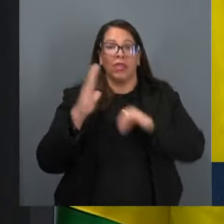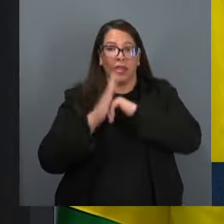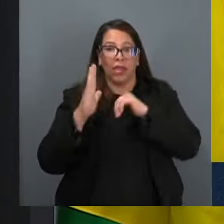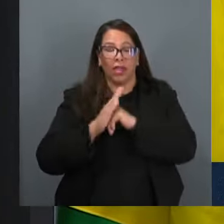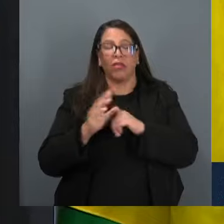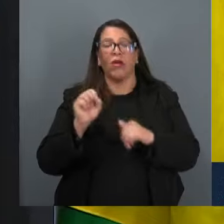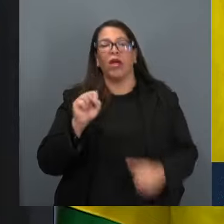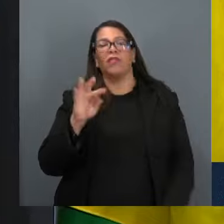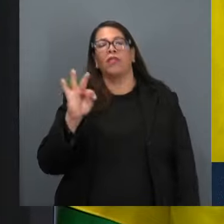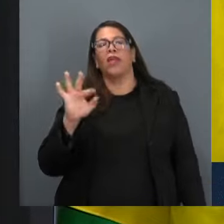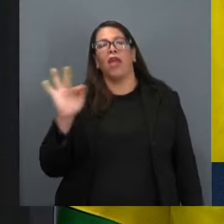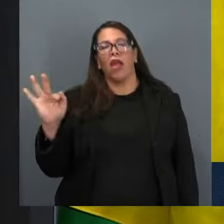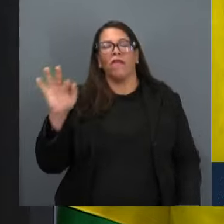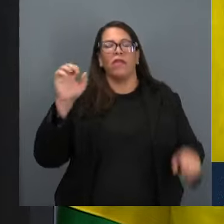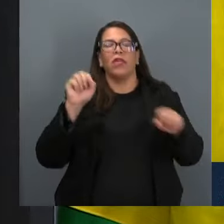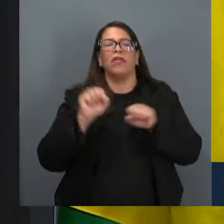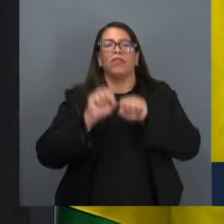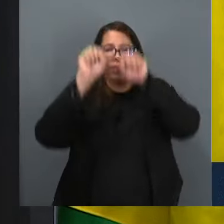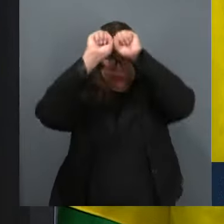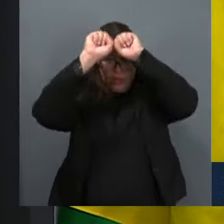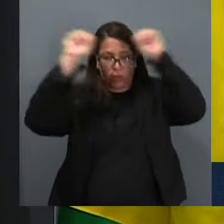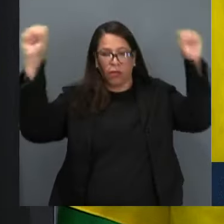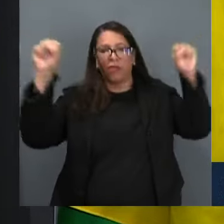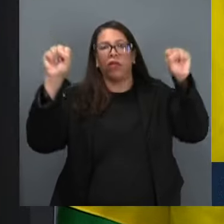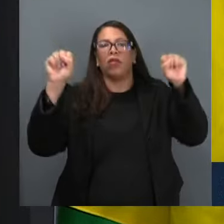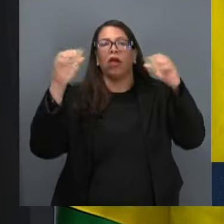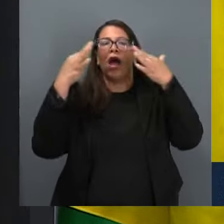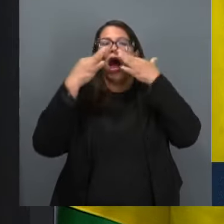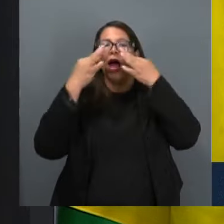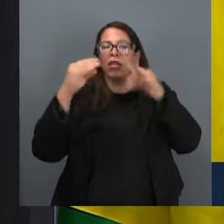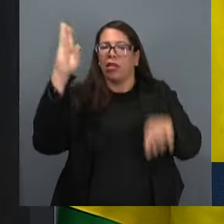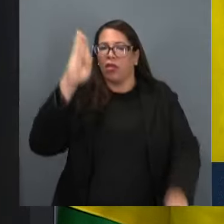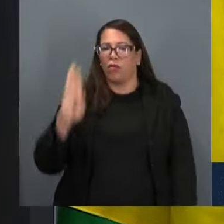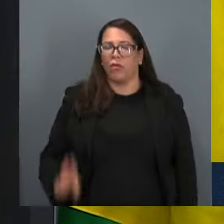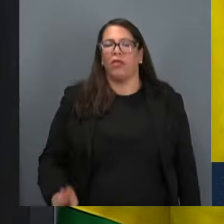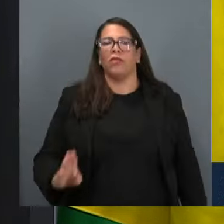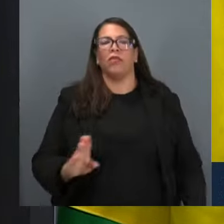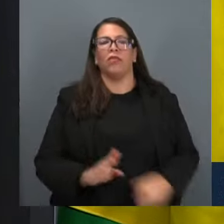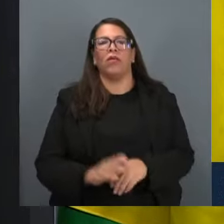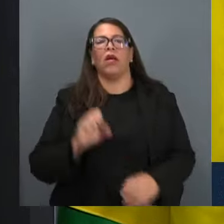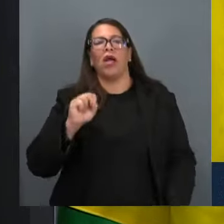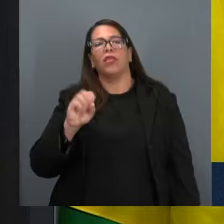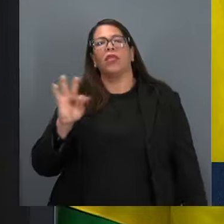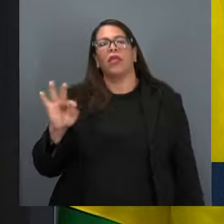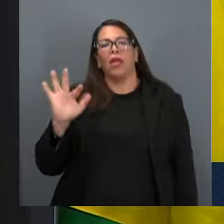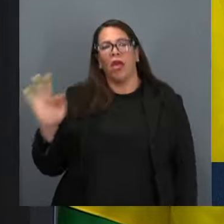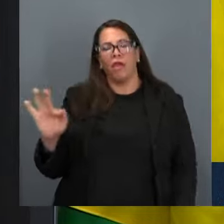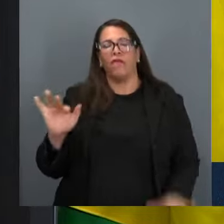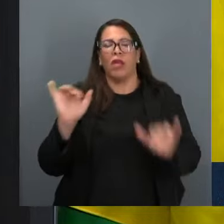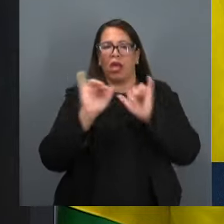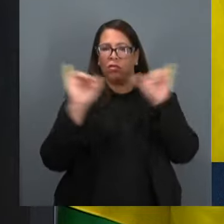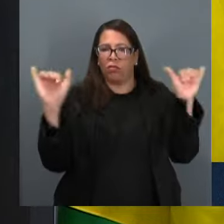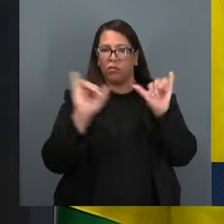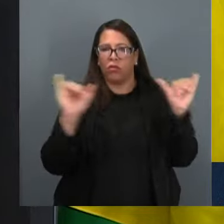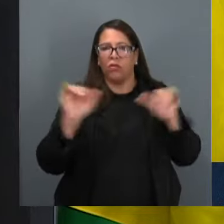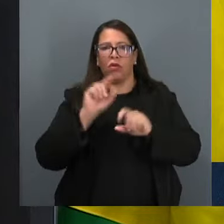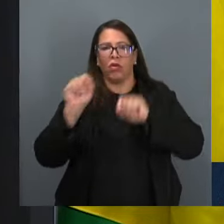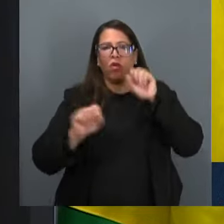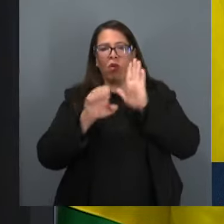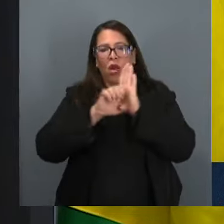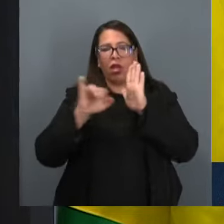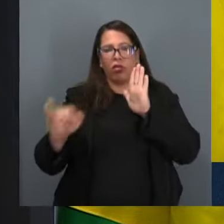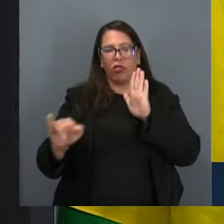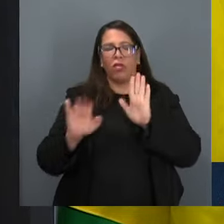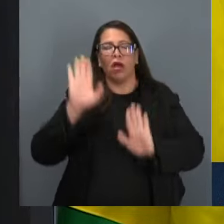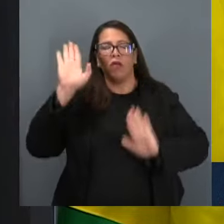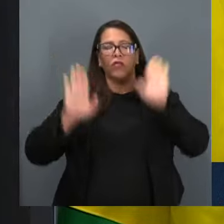STF publicou, atenção Brasil, o STF publicou um edital de